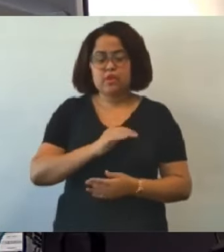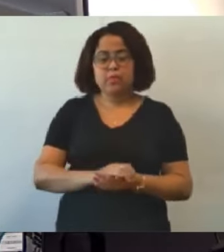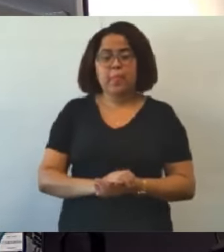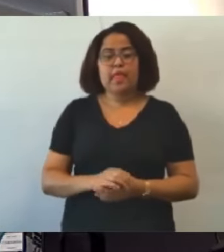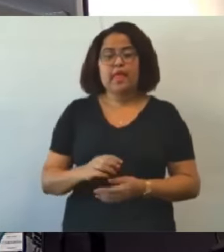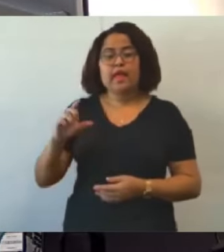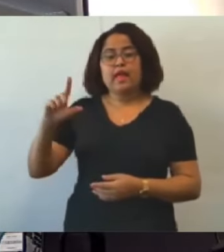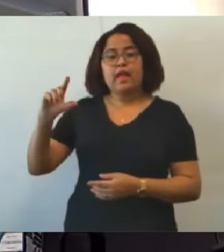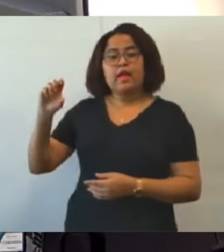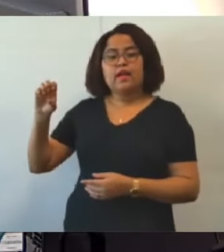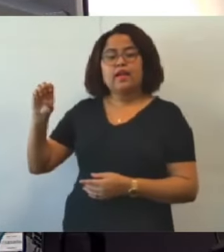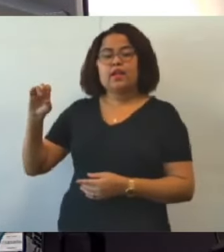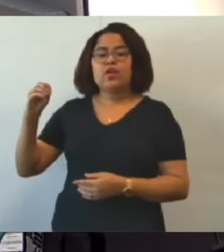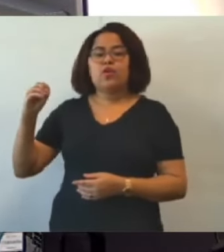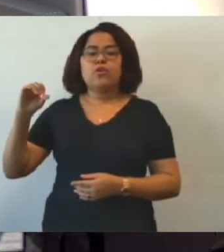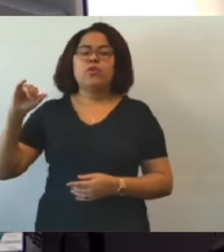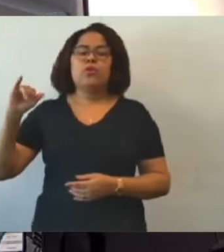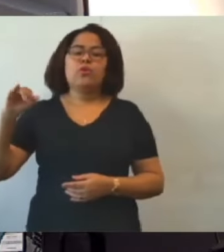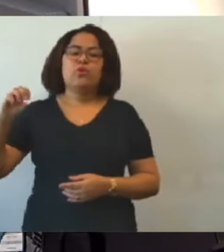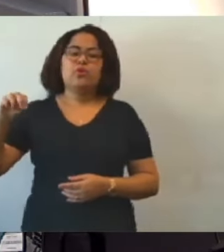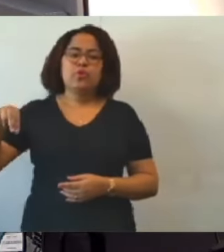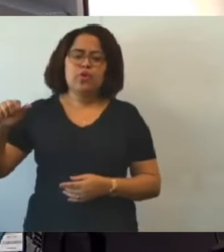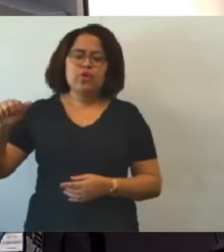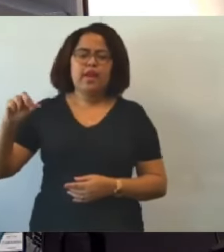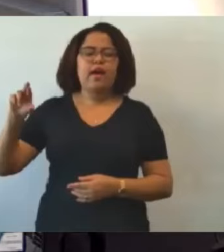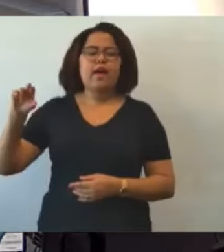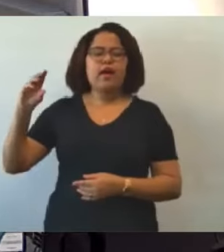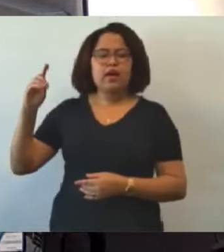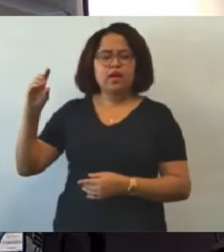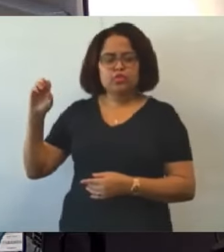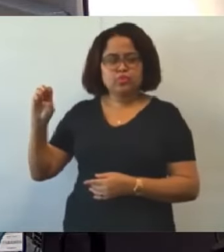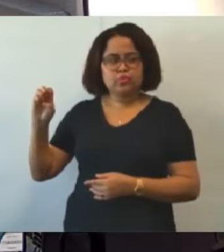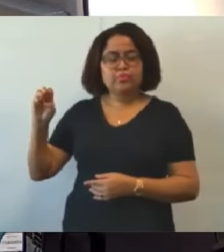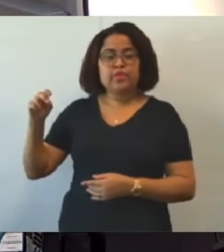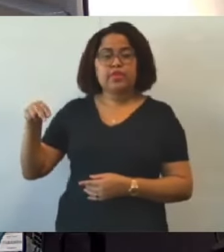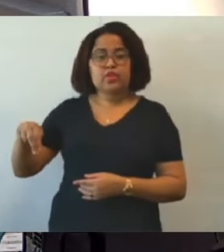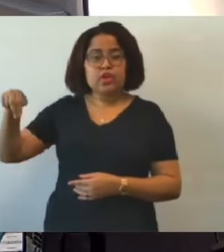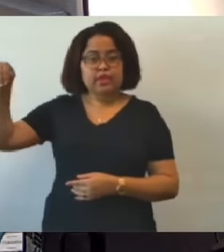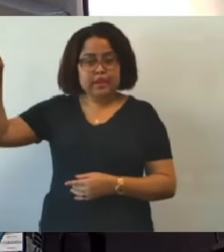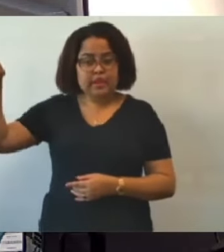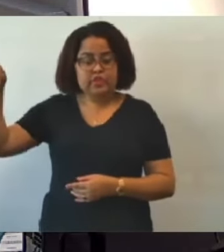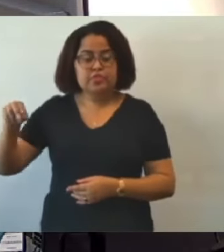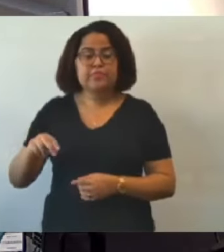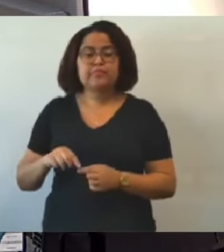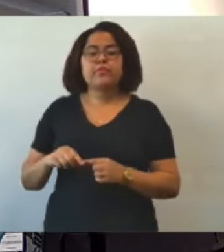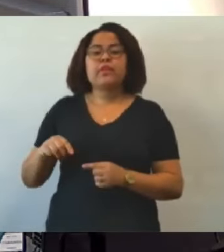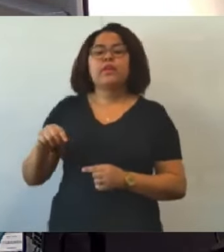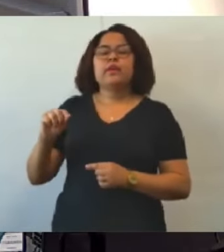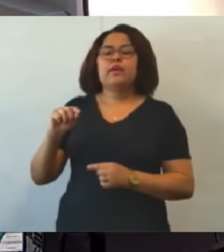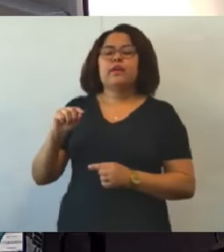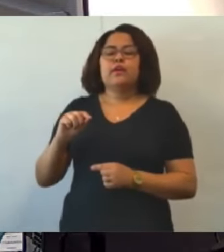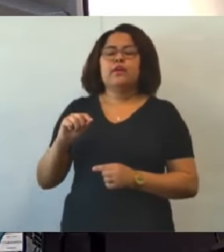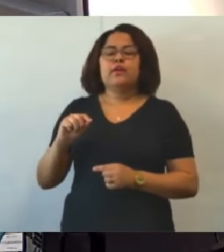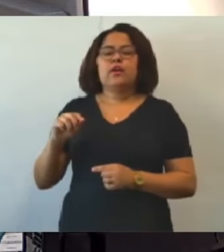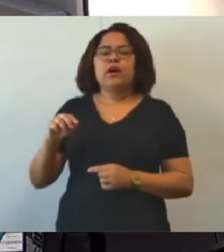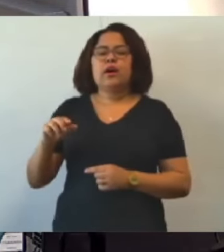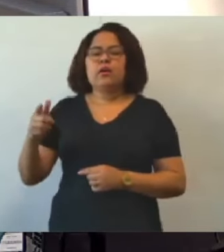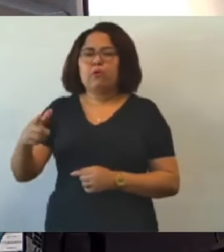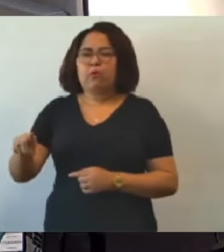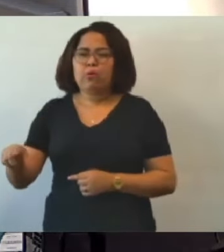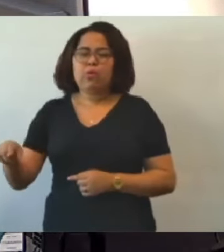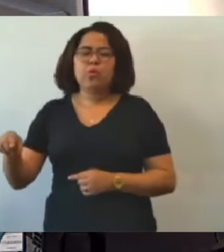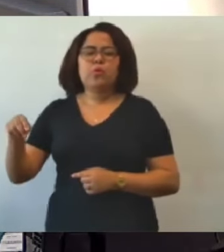Nordeste. A Ivânia Moraes Soares, que esteve em Vindanove, na Norte. O Otávio